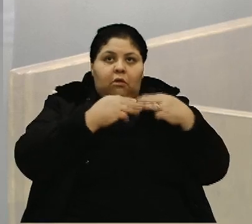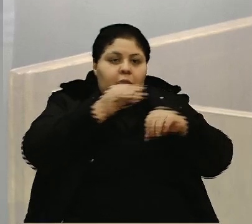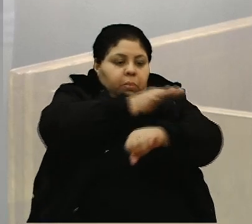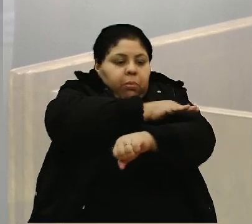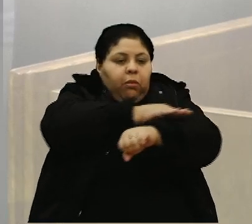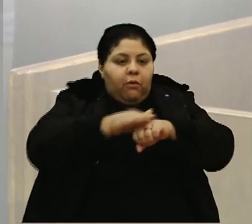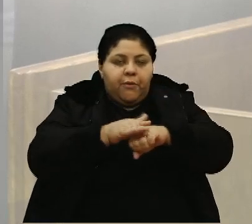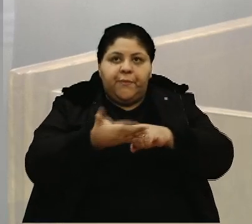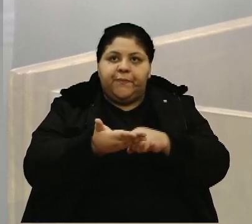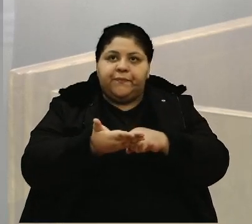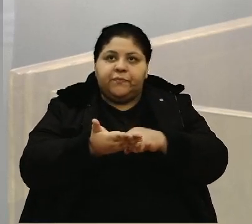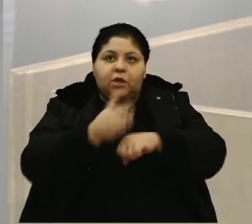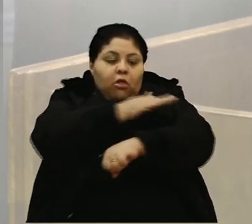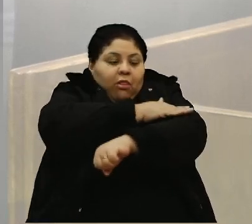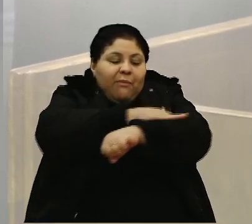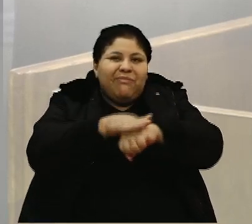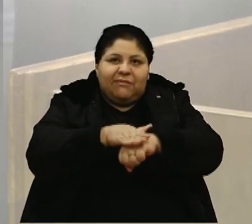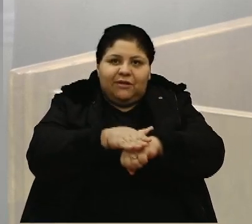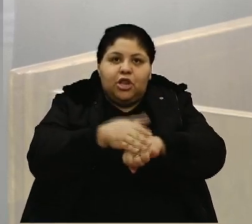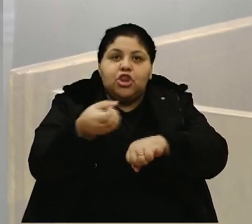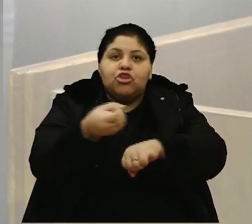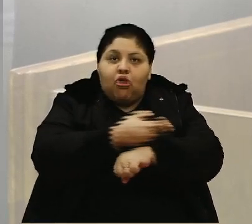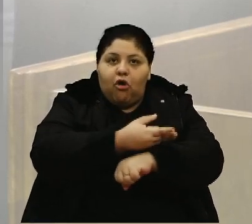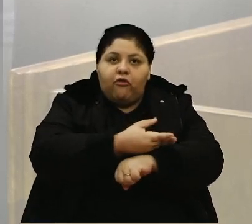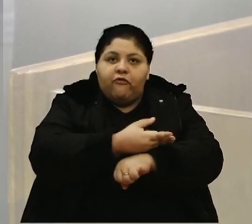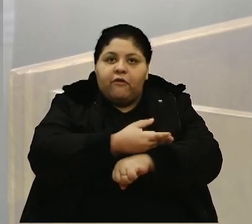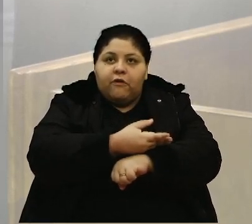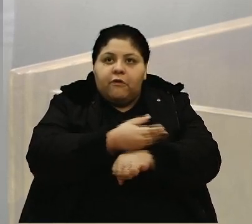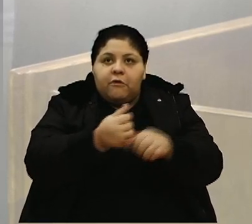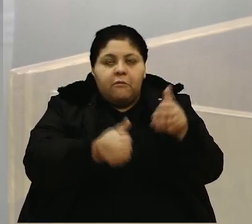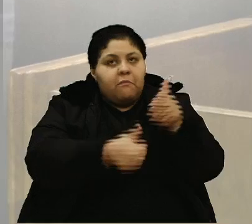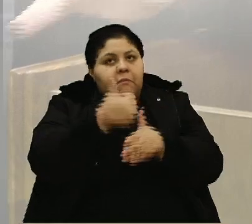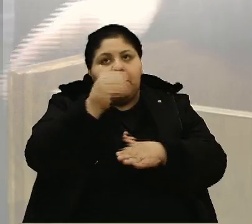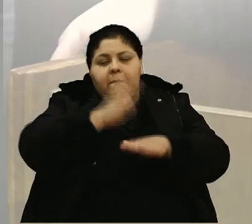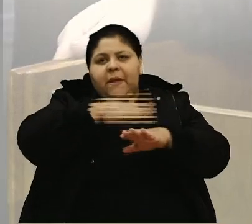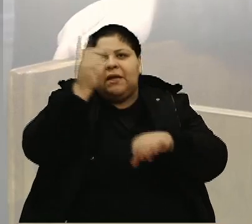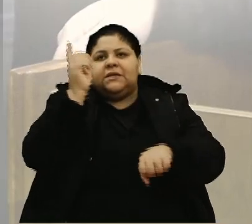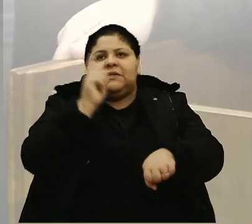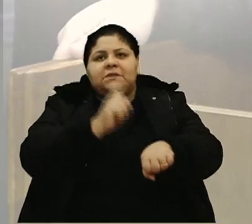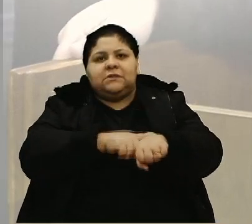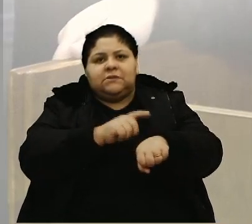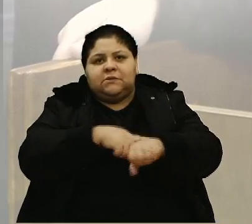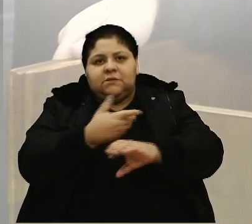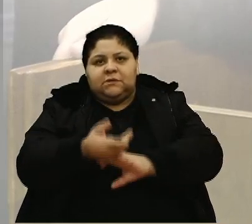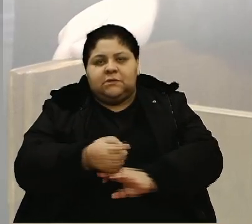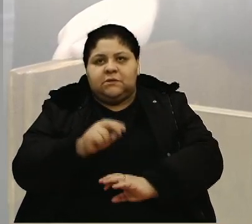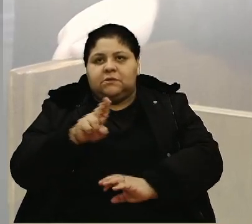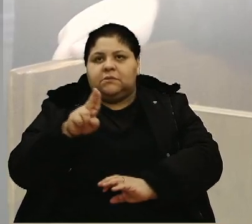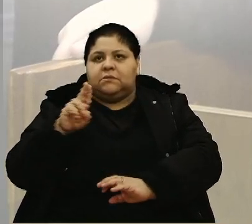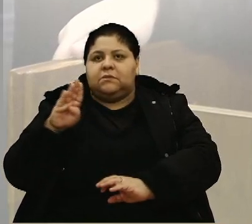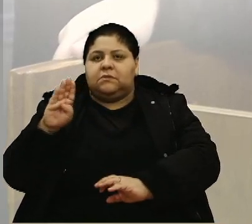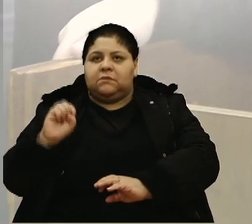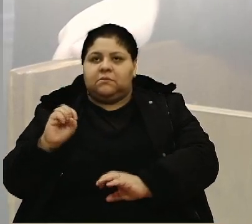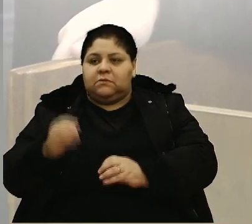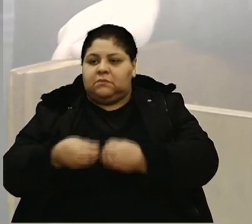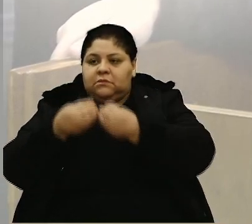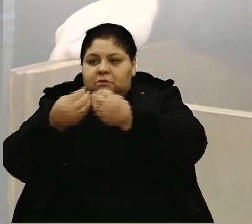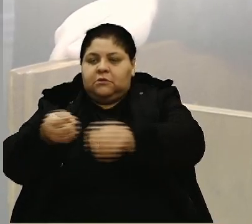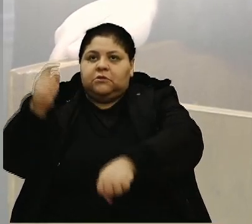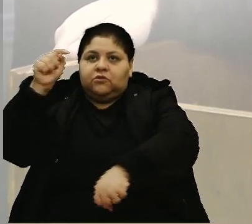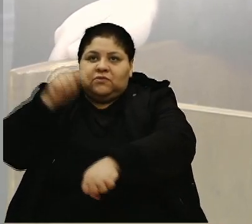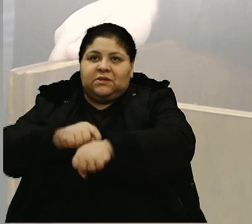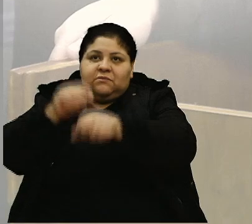colocar uma capa asfáltica nova, que aí ela vai durar mais tempo. Quando a UBS não é entregue no tempo